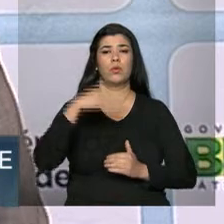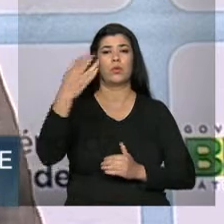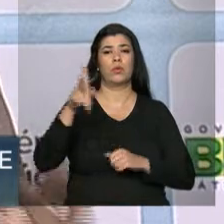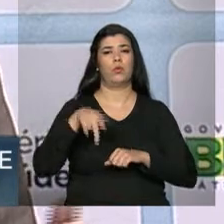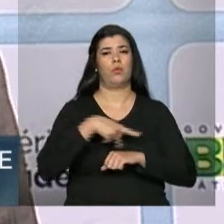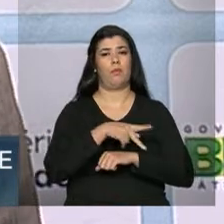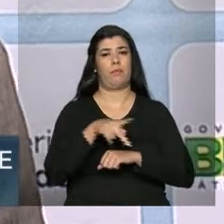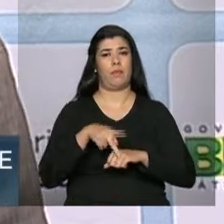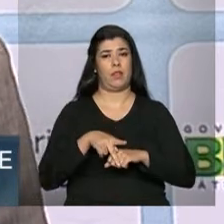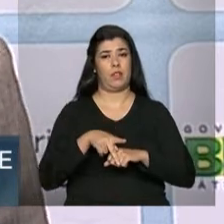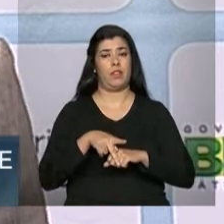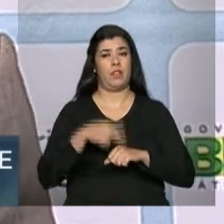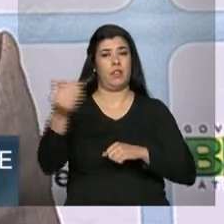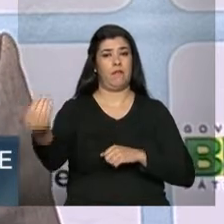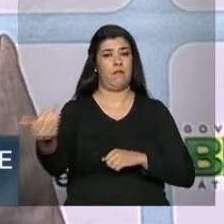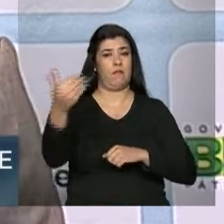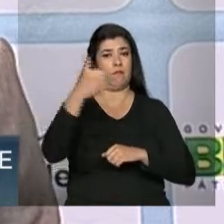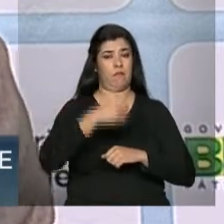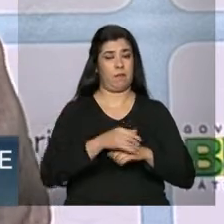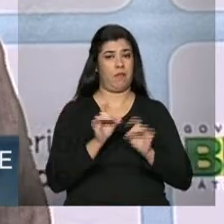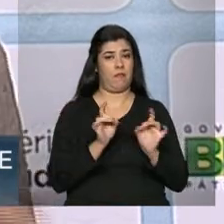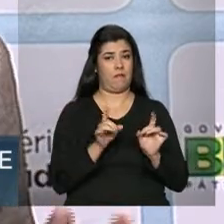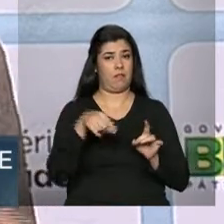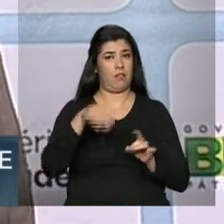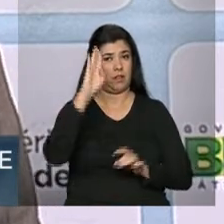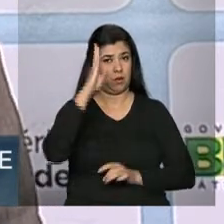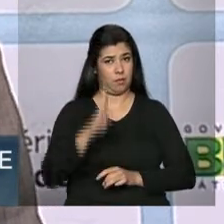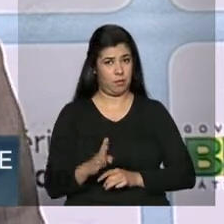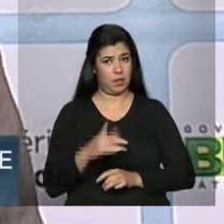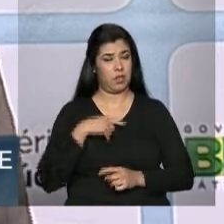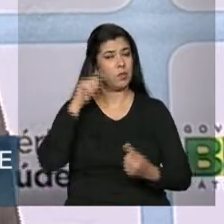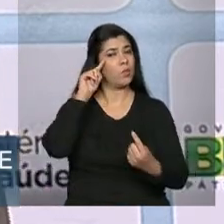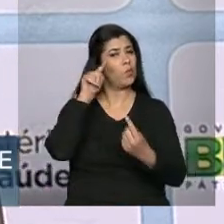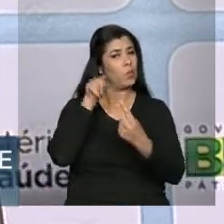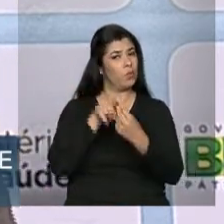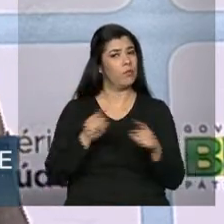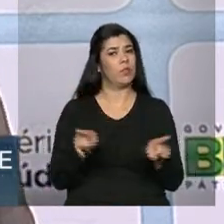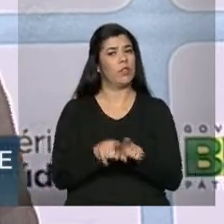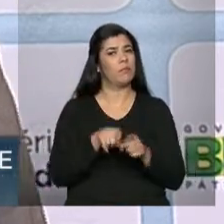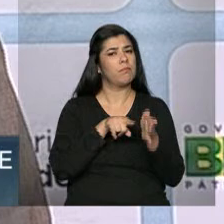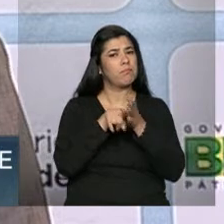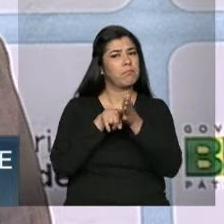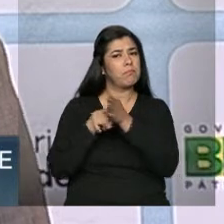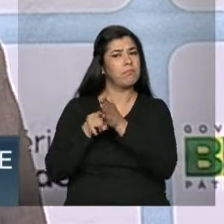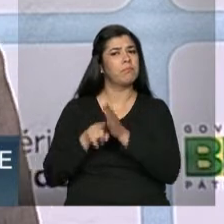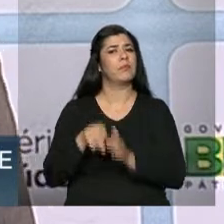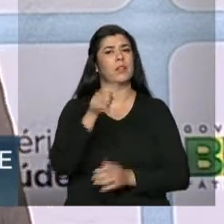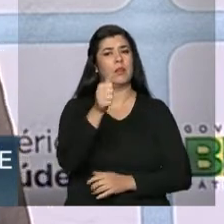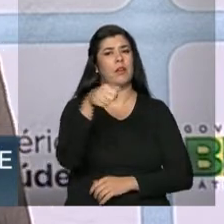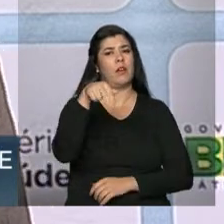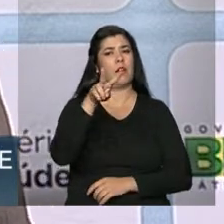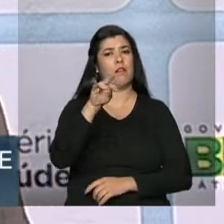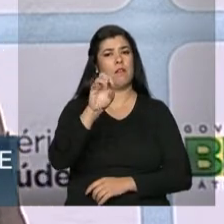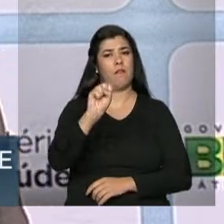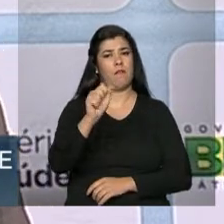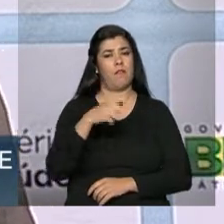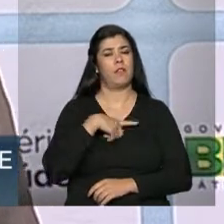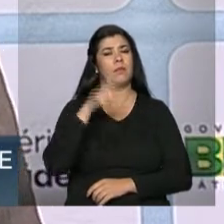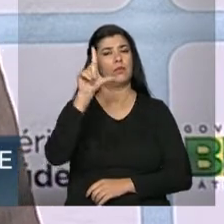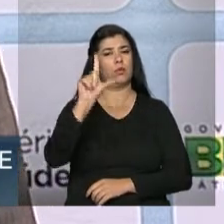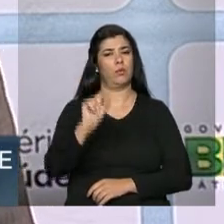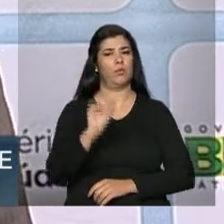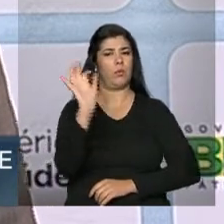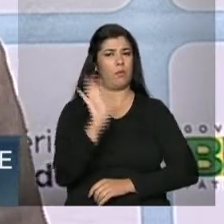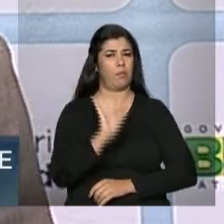seu produto para ser vendido aos brasileiros, serão, continuarão a ser objeto de fiscalização da vigilância sanitária, para que tenha o teor de sal